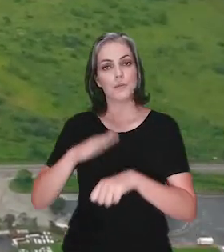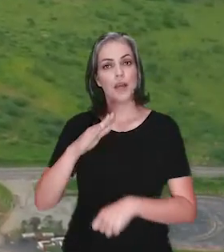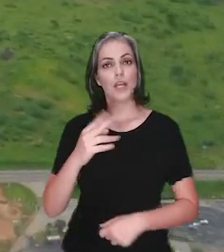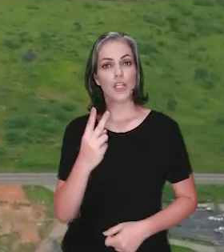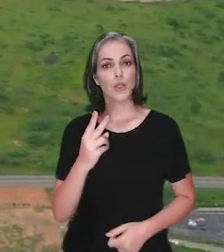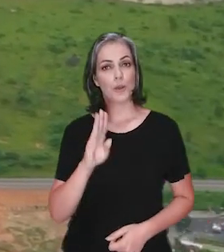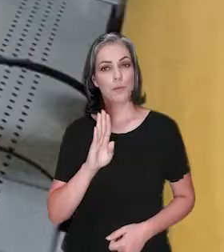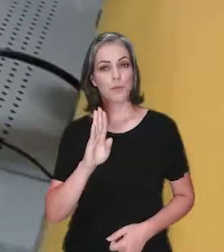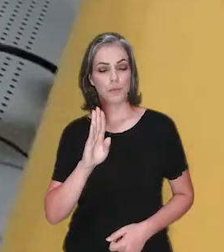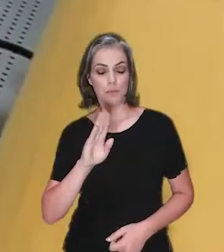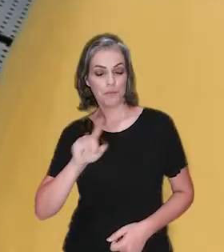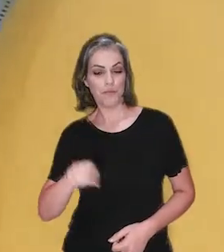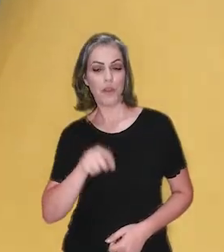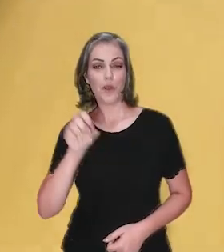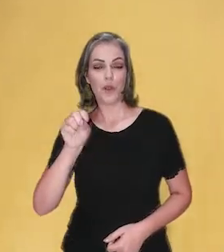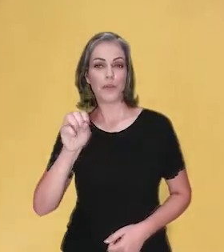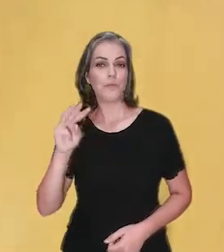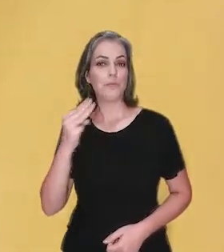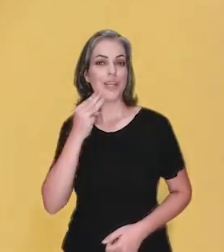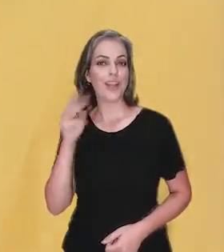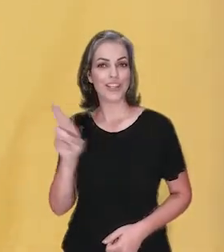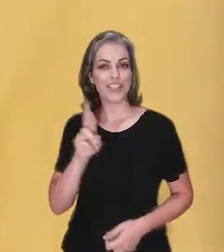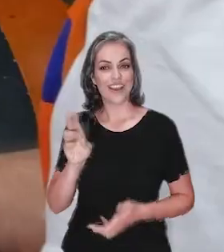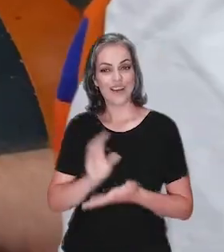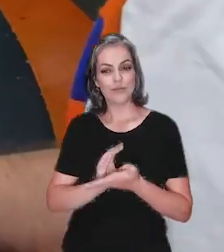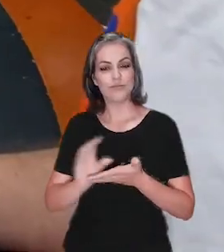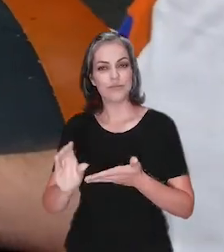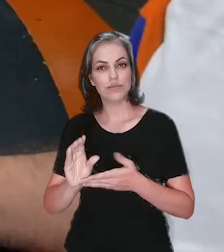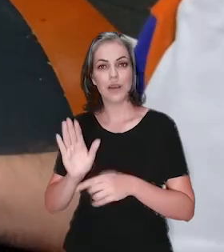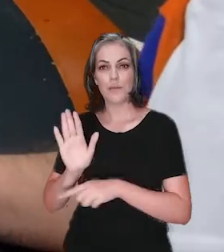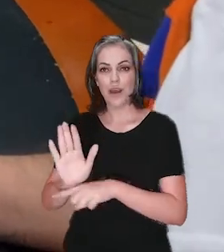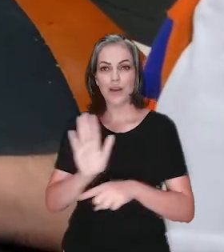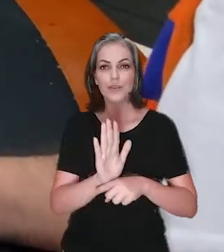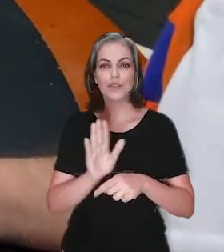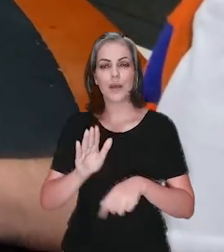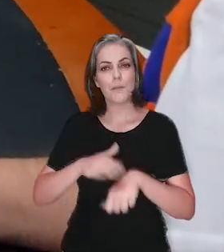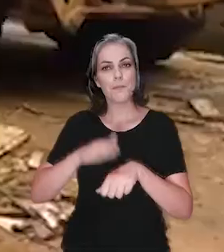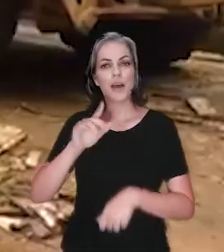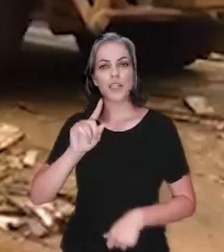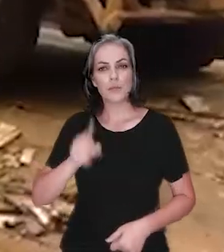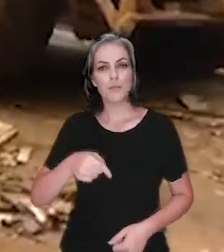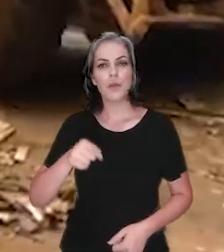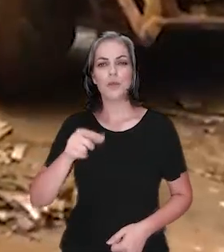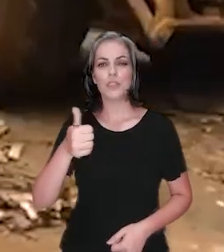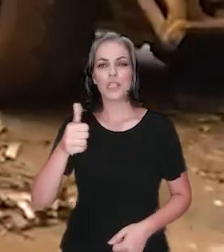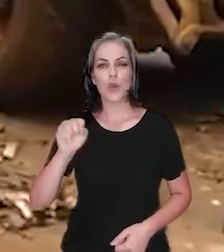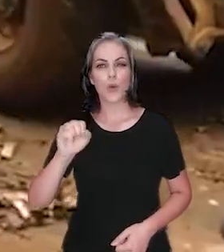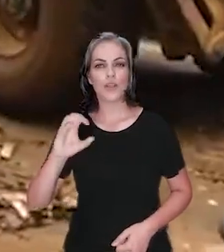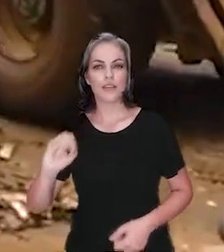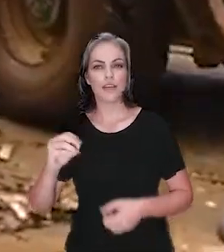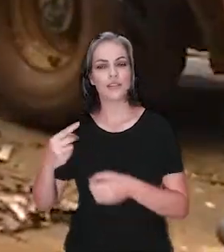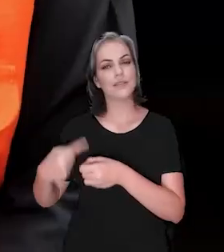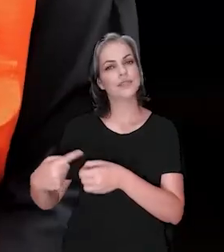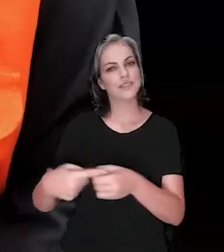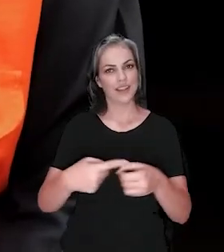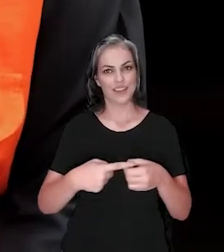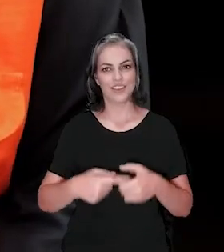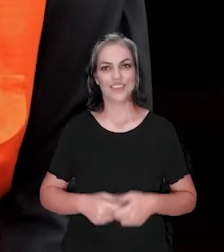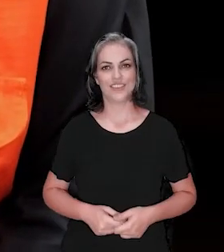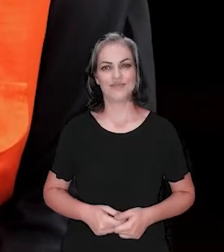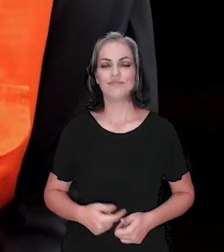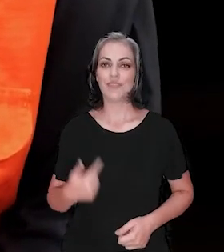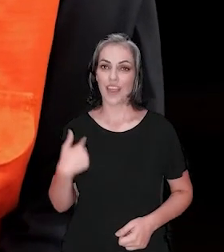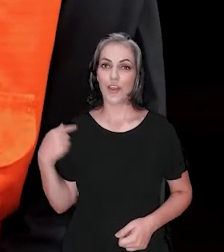mais de 2 bilhões e 800 milhões de reais para auxiliar e recuperar mais de 1.180 municípios. Eu venho